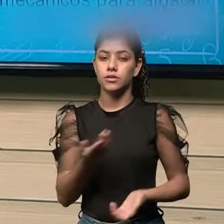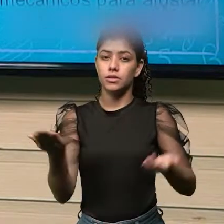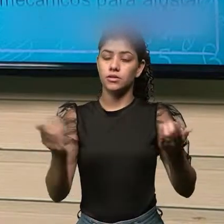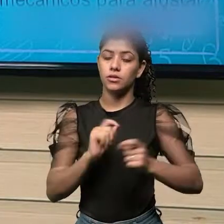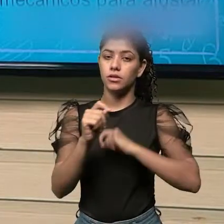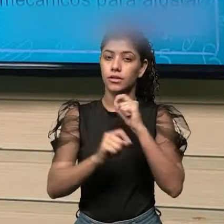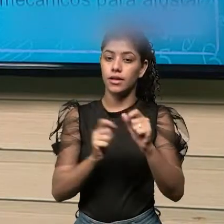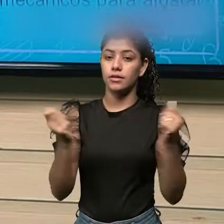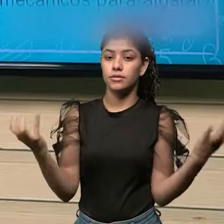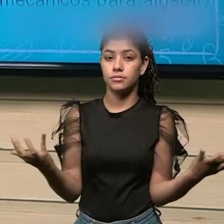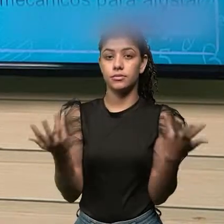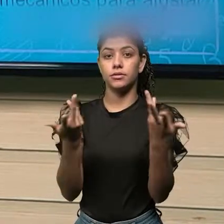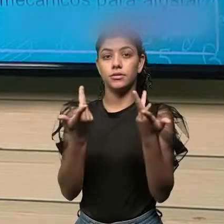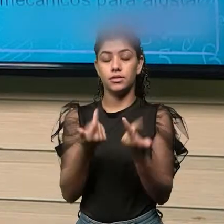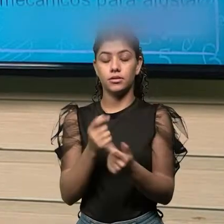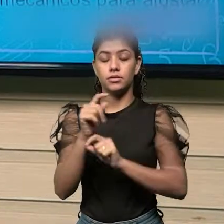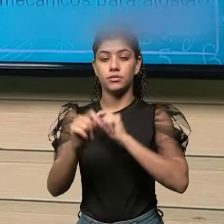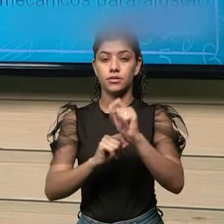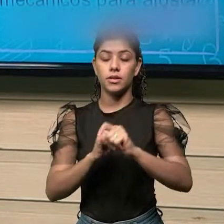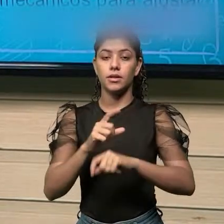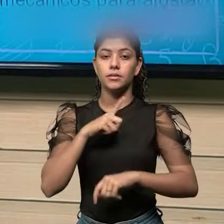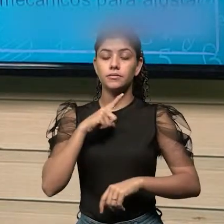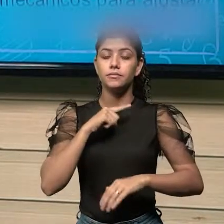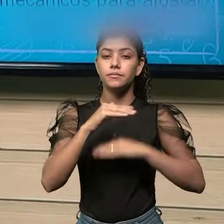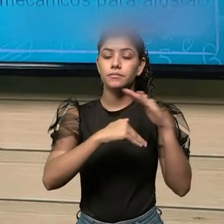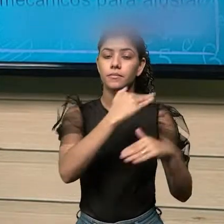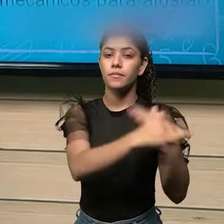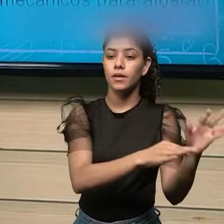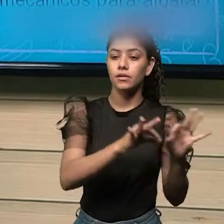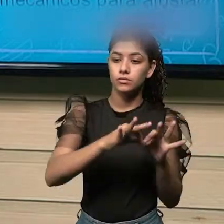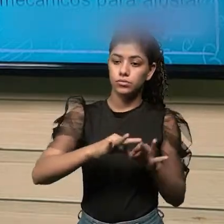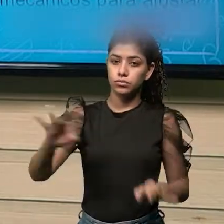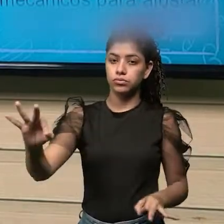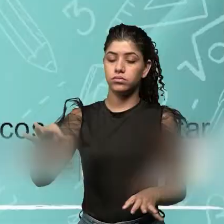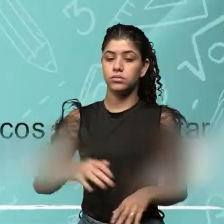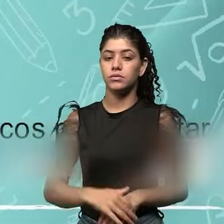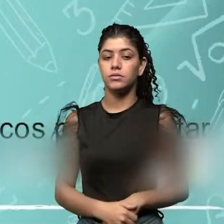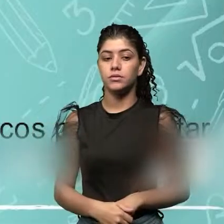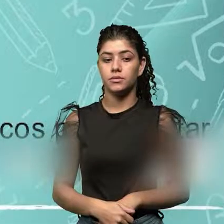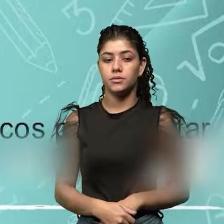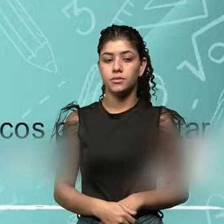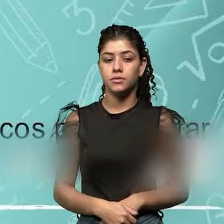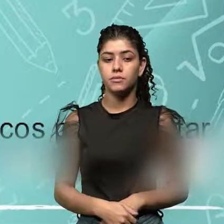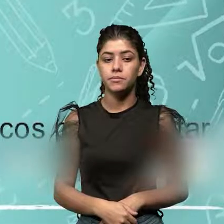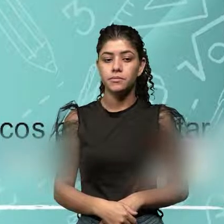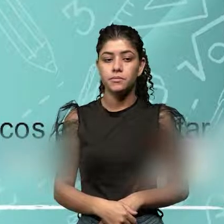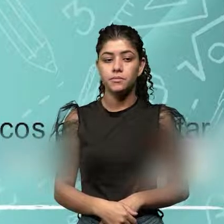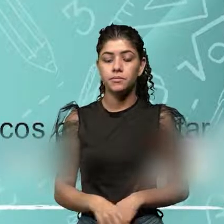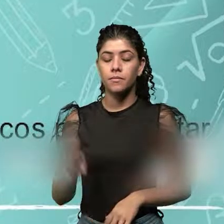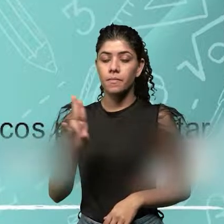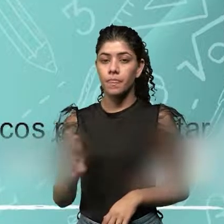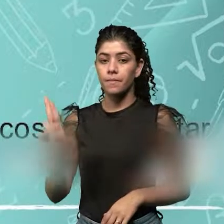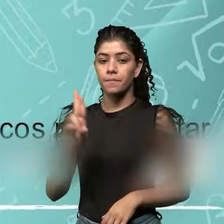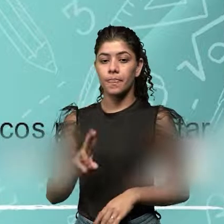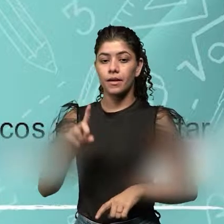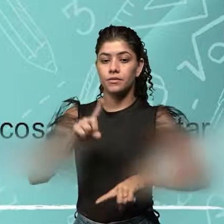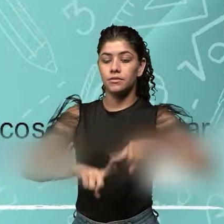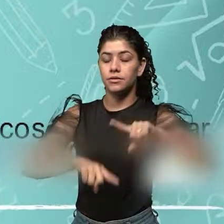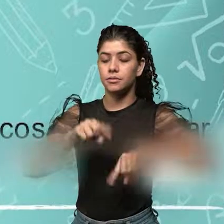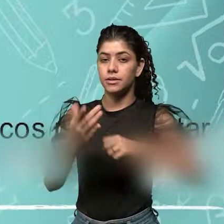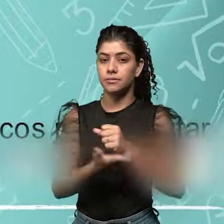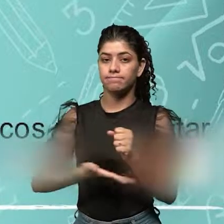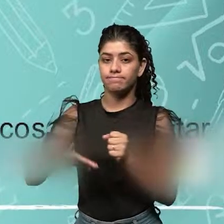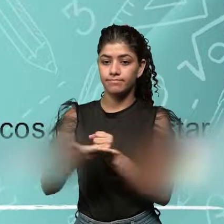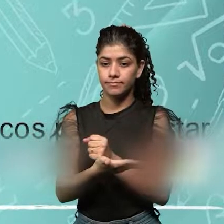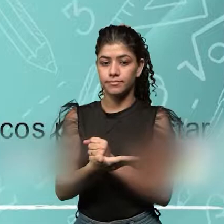habilidades referentes ao processo de medição. E elas são Aplicar ferramentas básicas